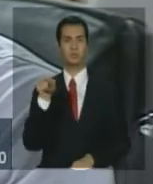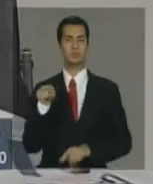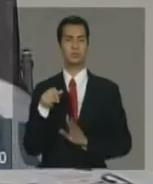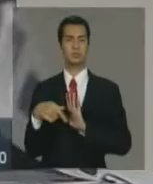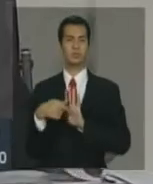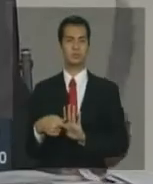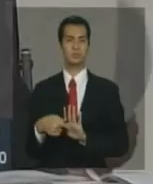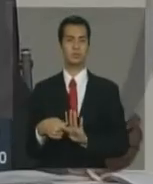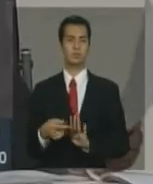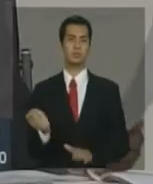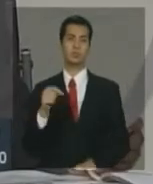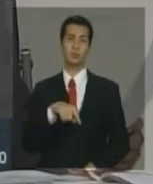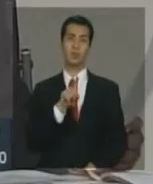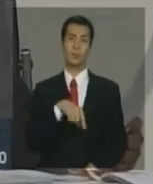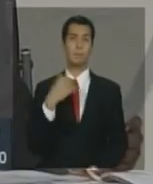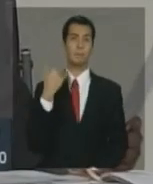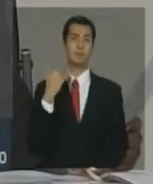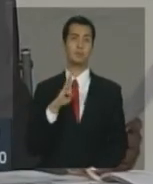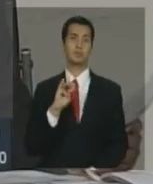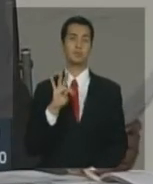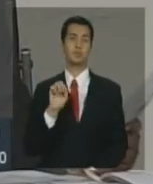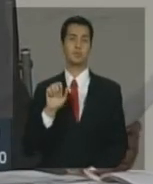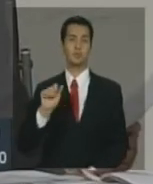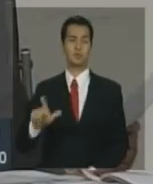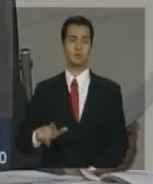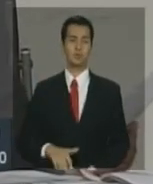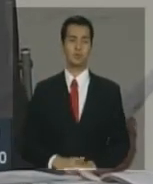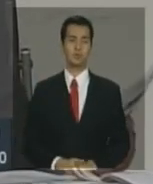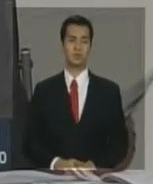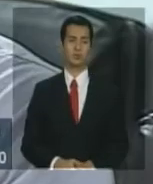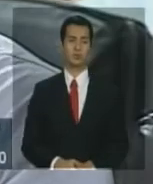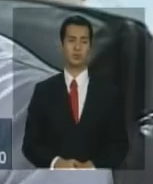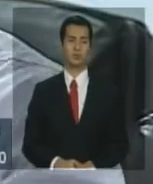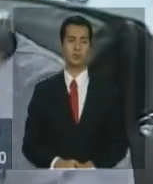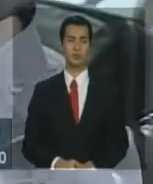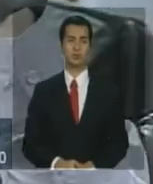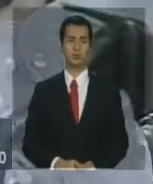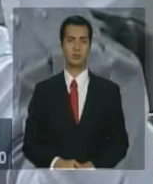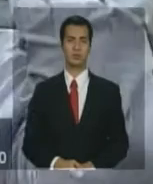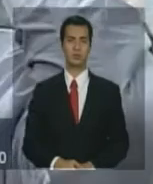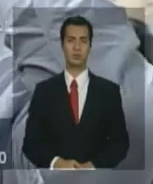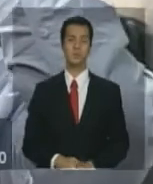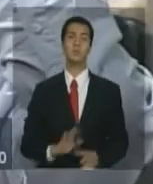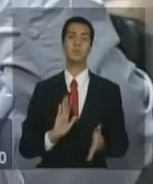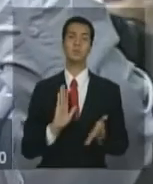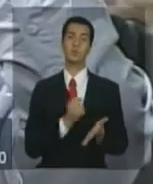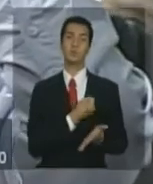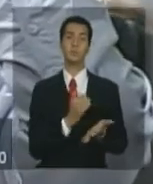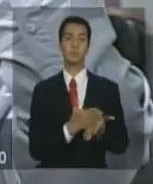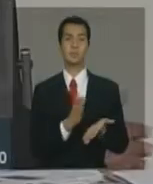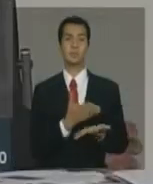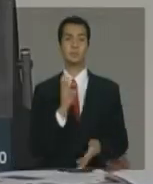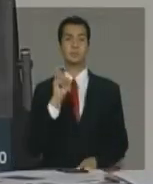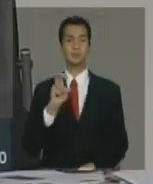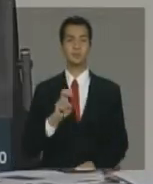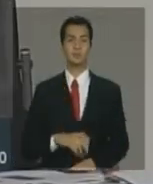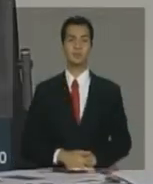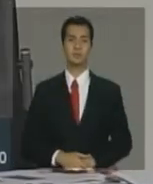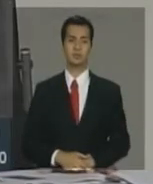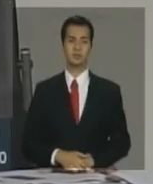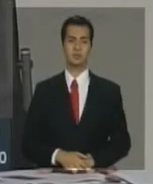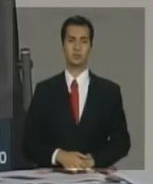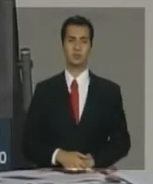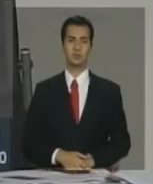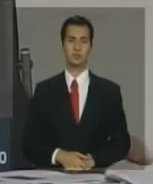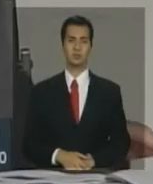Aqui é o do Banco Central. Qual página? Eu não estou... Na página 5. É o